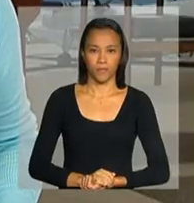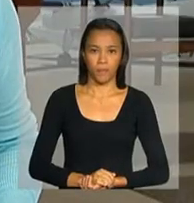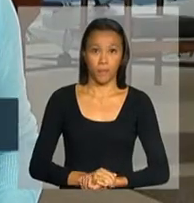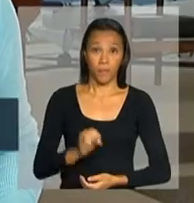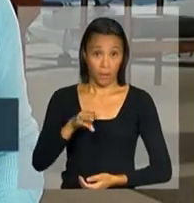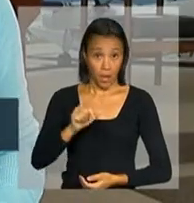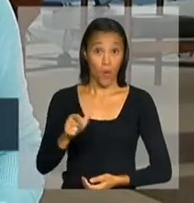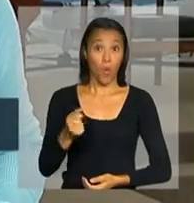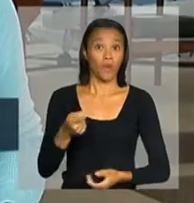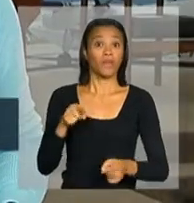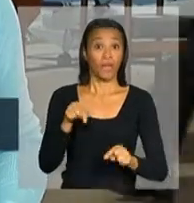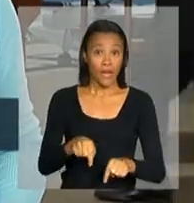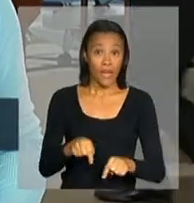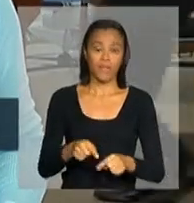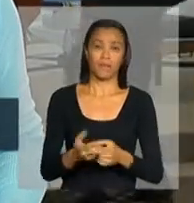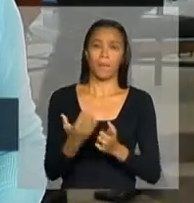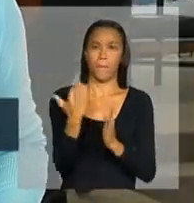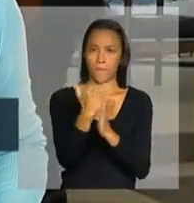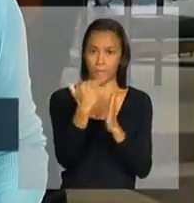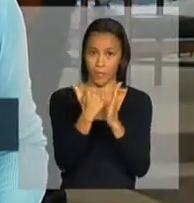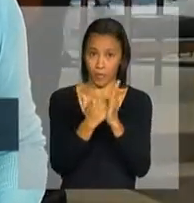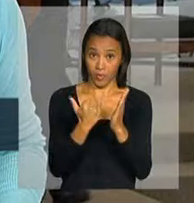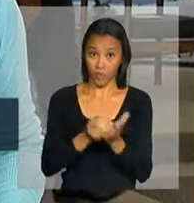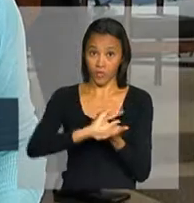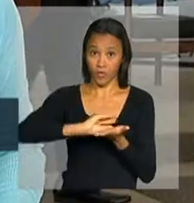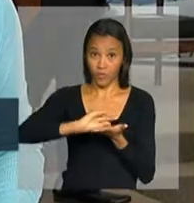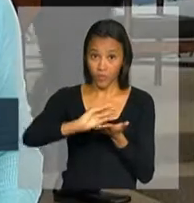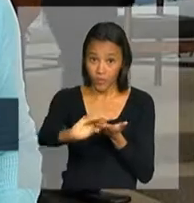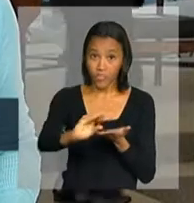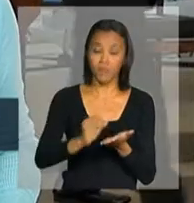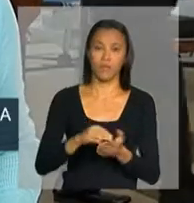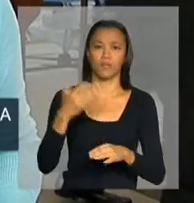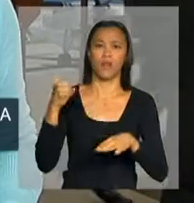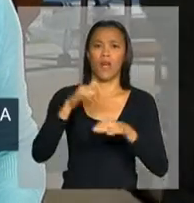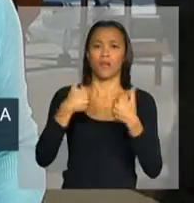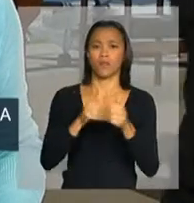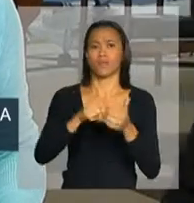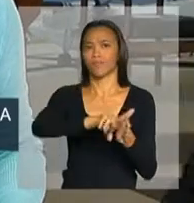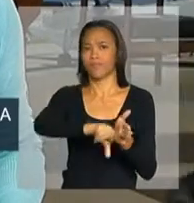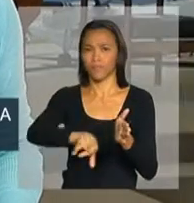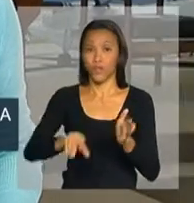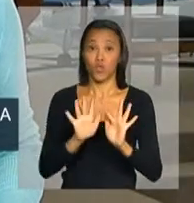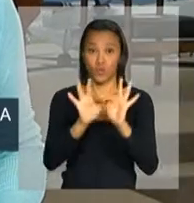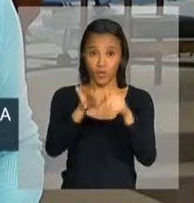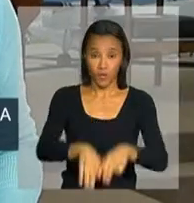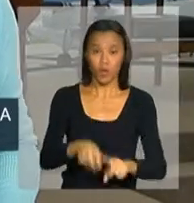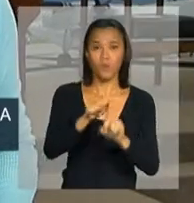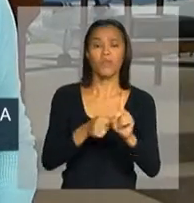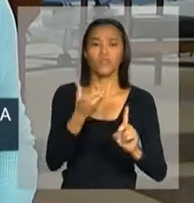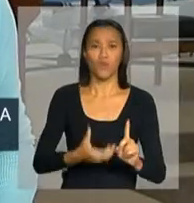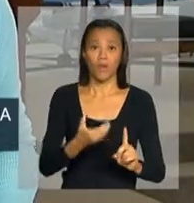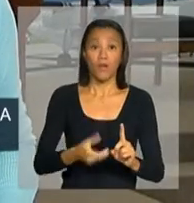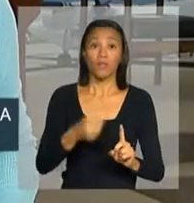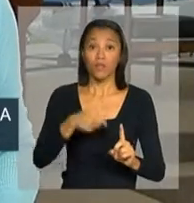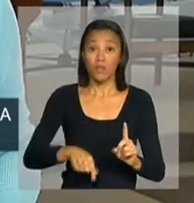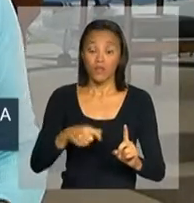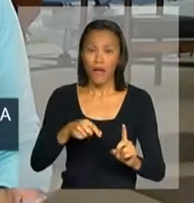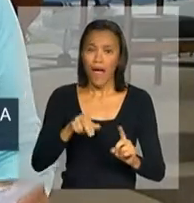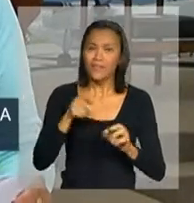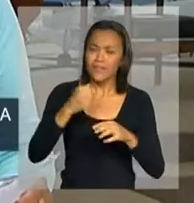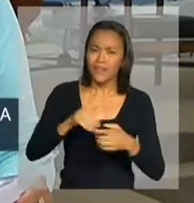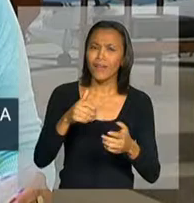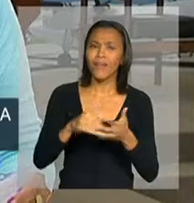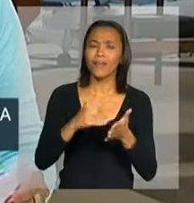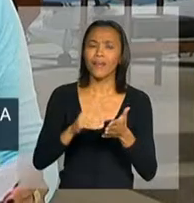Malu, como parte deste plano de investimentos em transportes, no final de novembro, a Secretaria de Aviação Civil